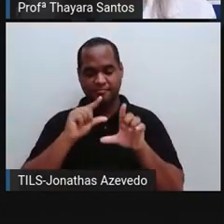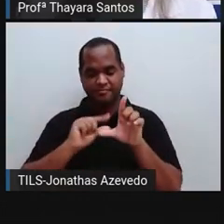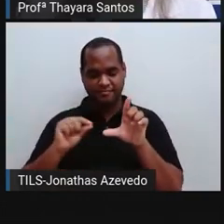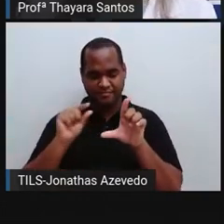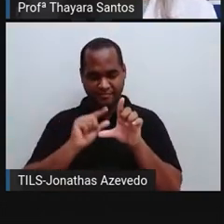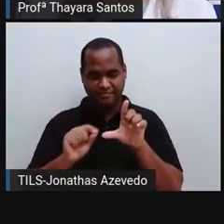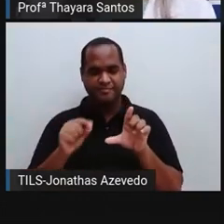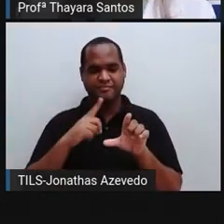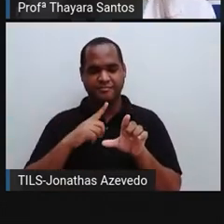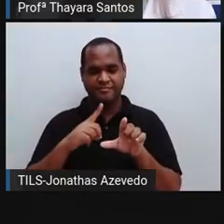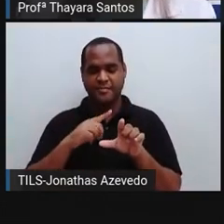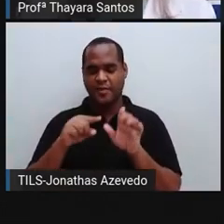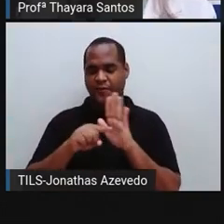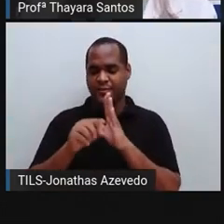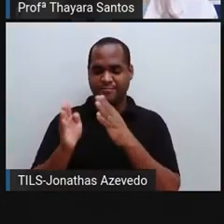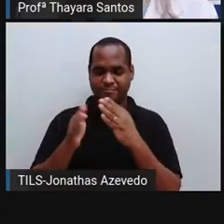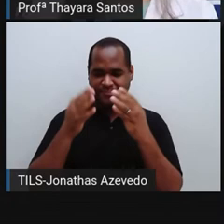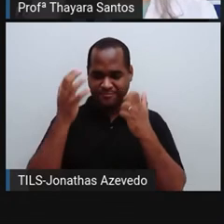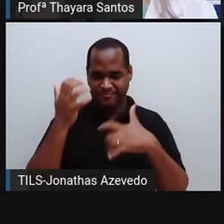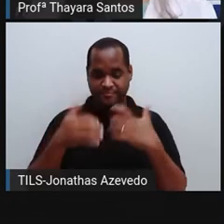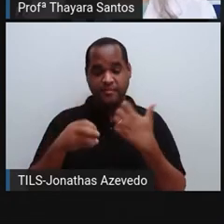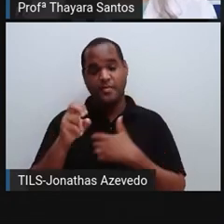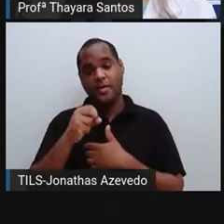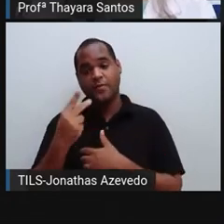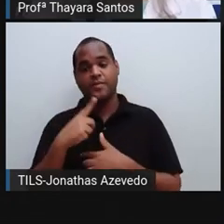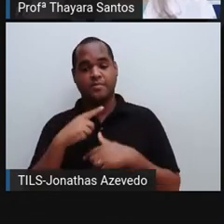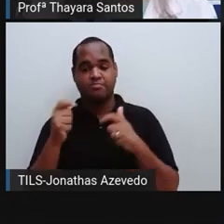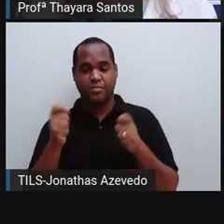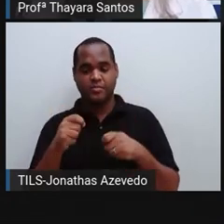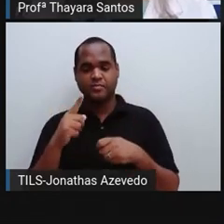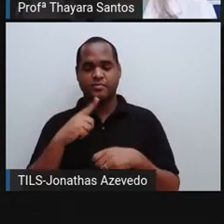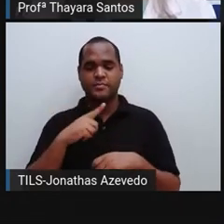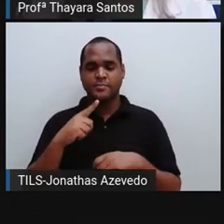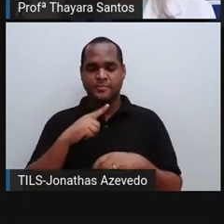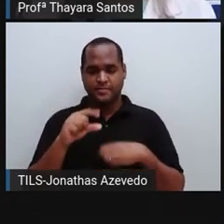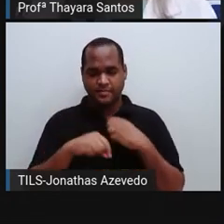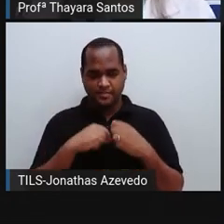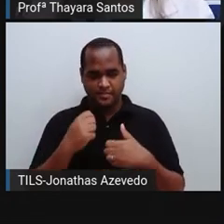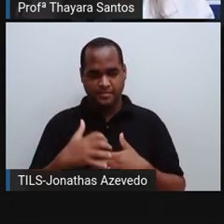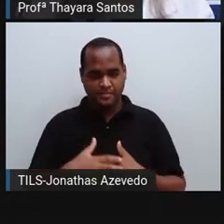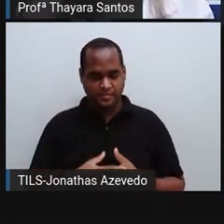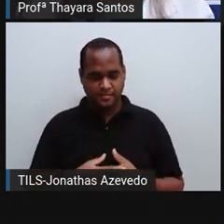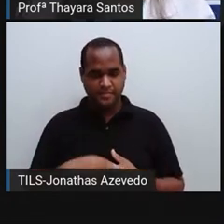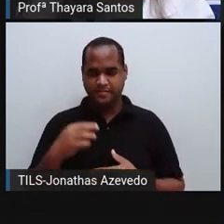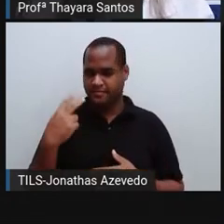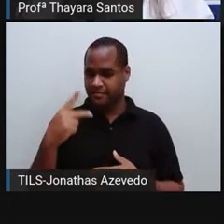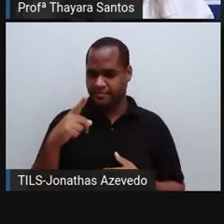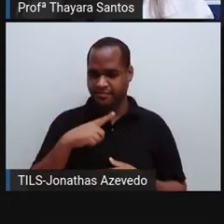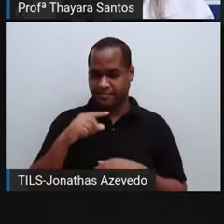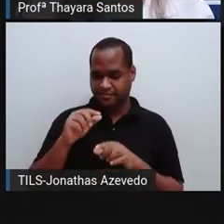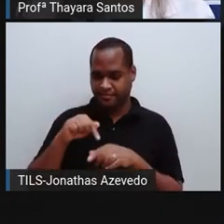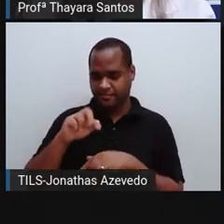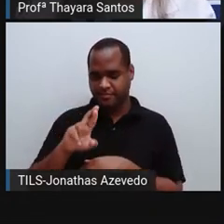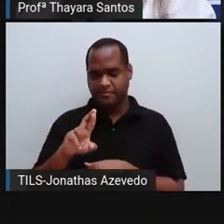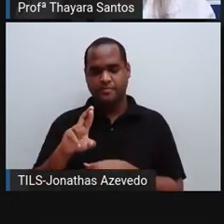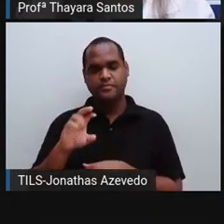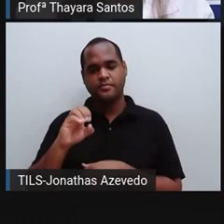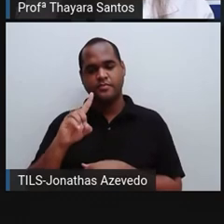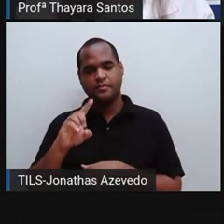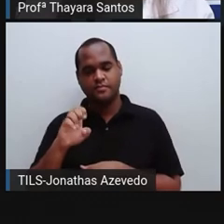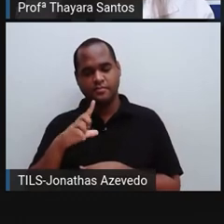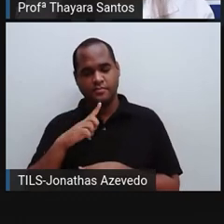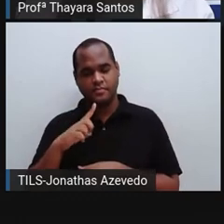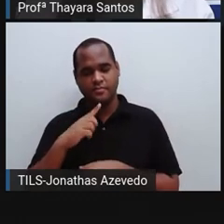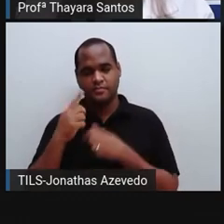estar aqui na descrição desse vídeo. Ou então, vocês podem acessar apontando a câmera para esse QR Code que está aparecendo aí na tela. Eu vou abrir